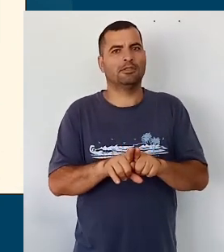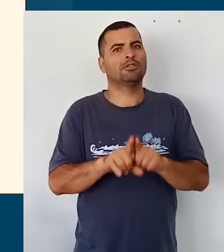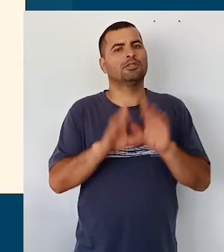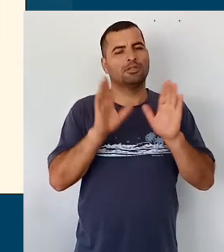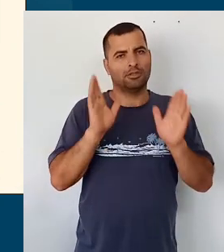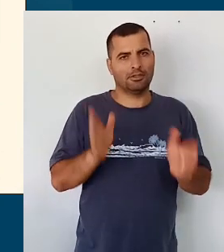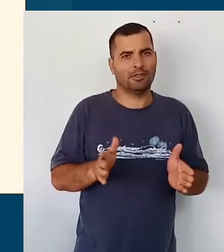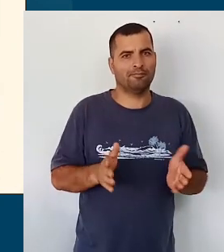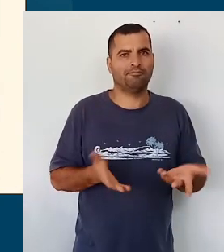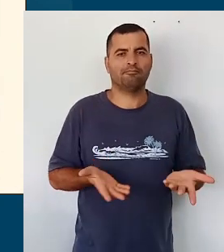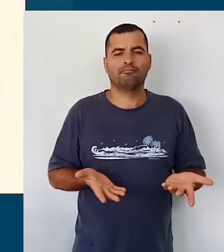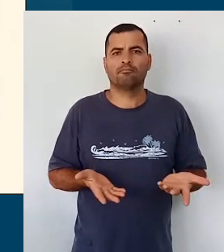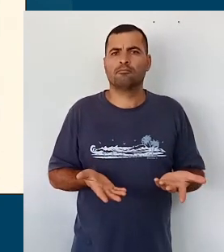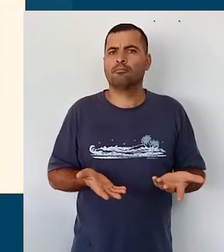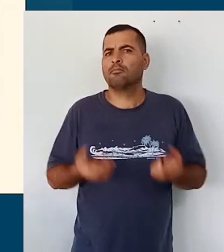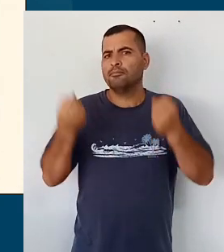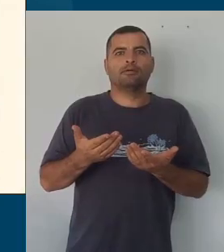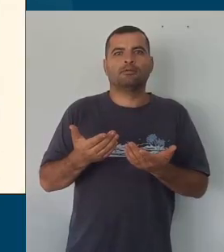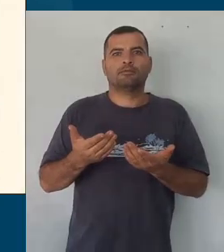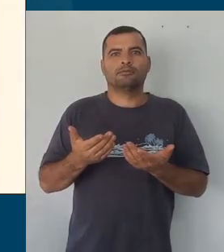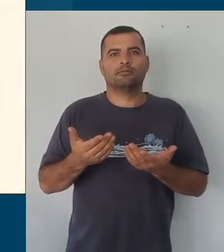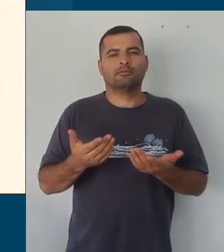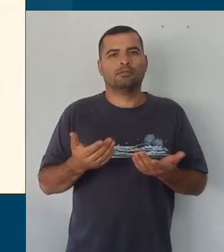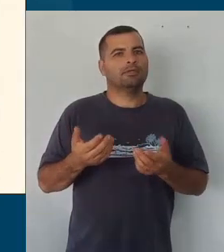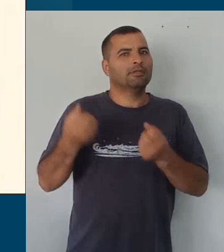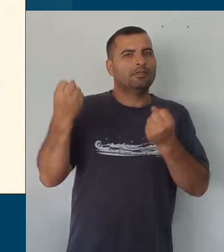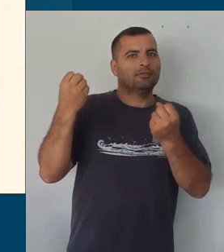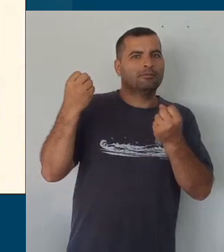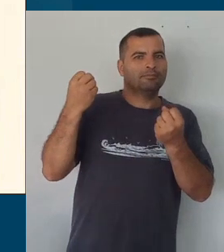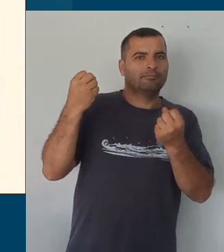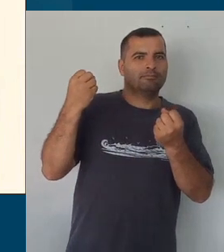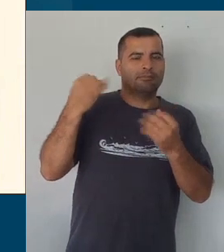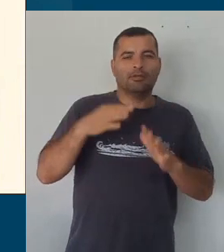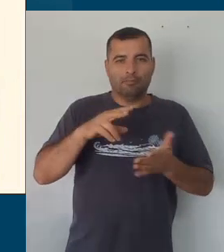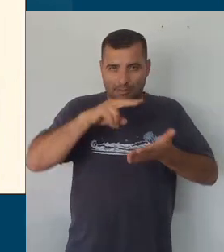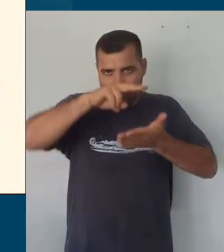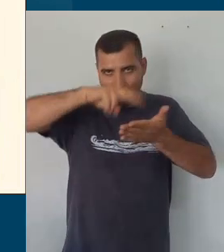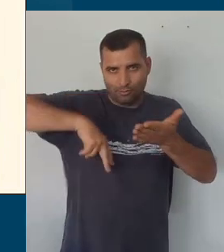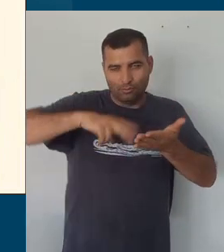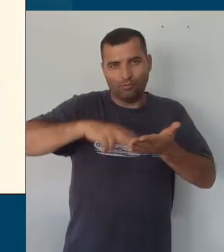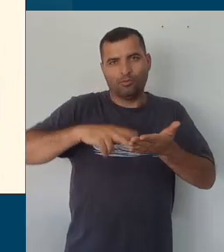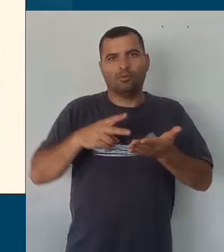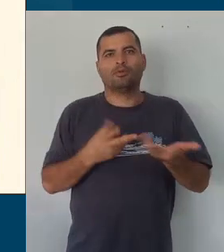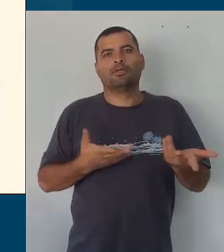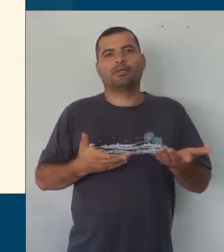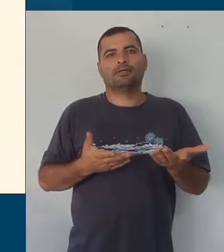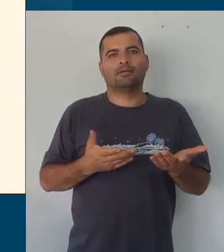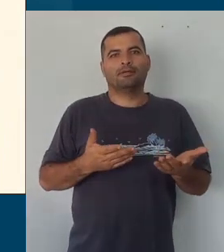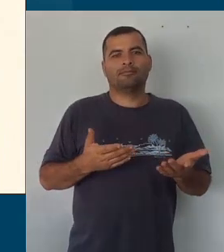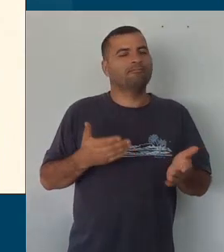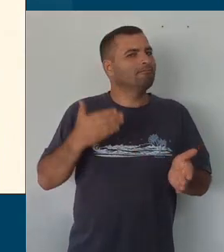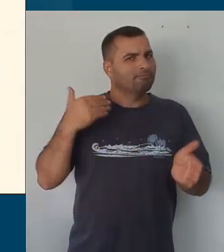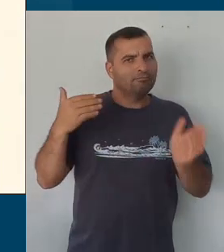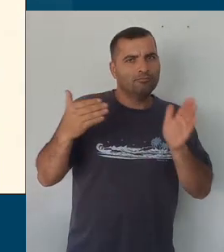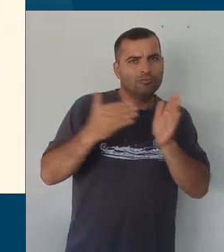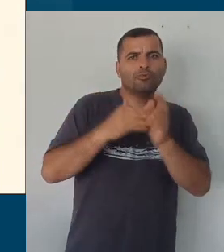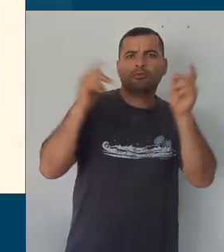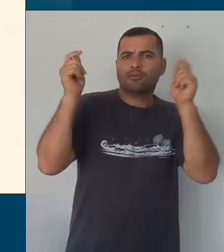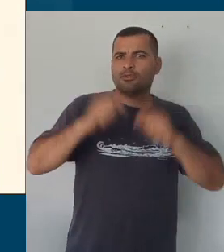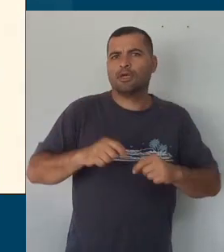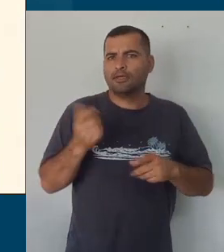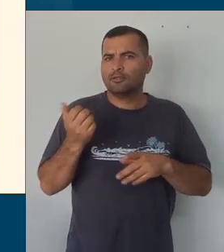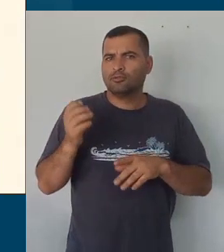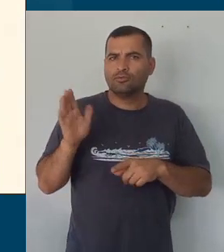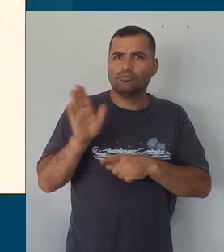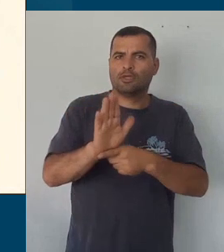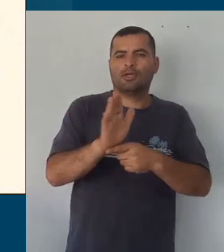sessão, na leitura pública, vocês podem contribuir com suas leituras, os seus